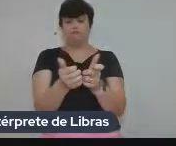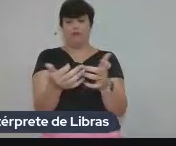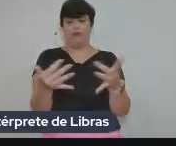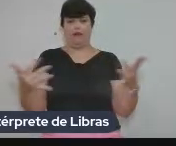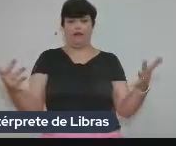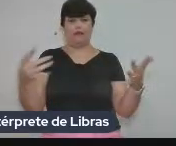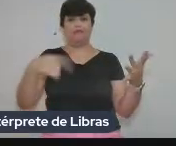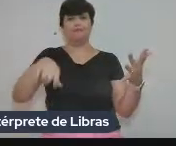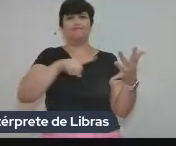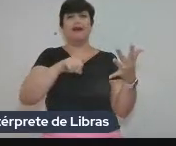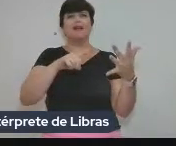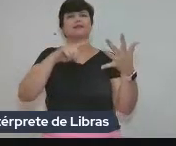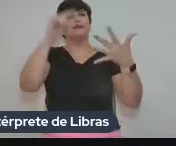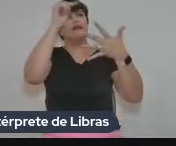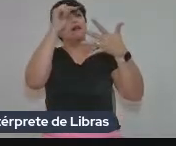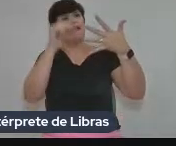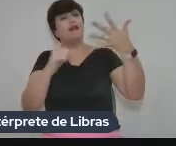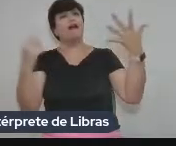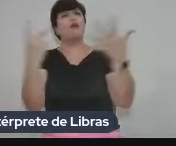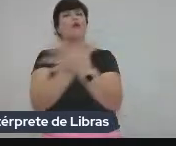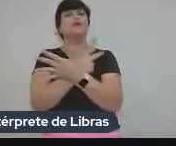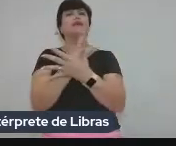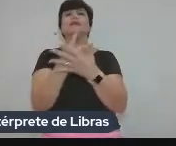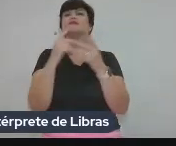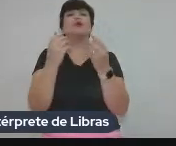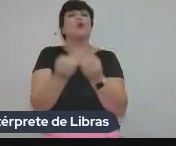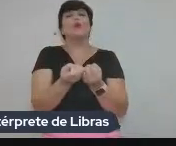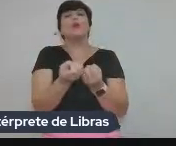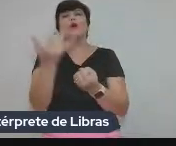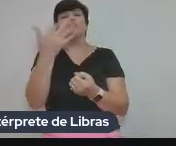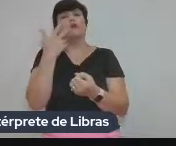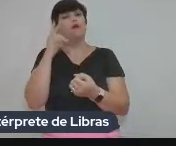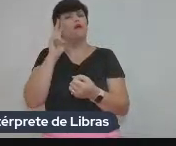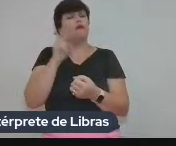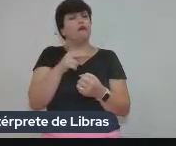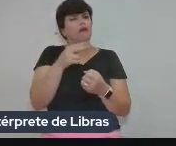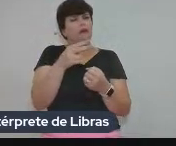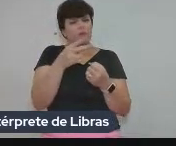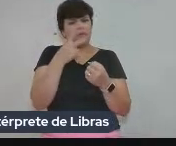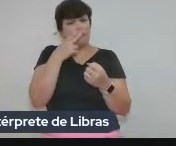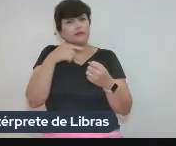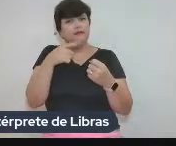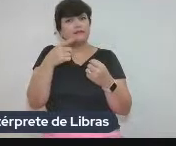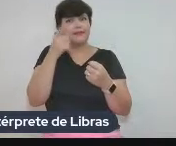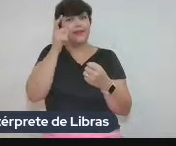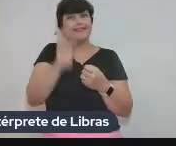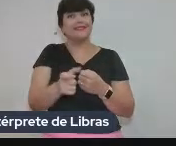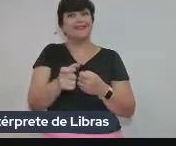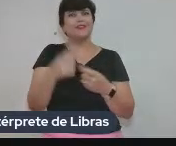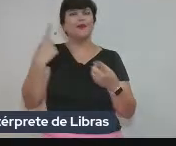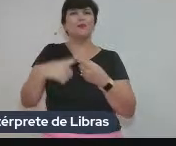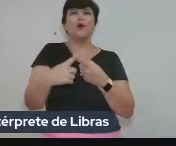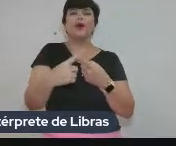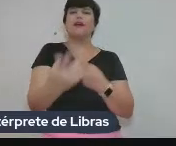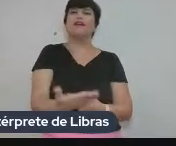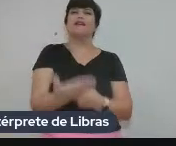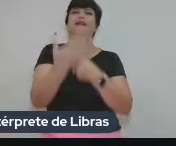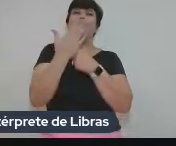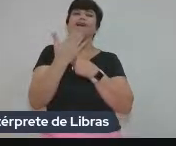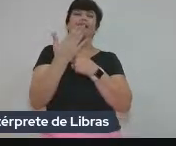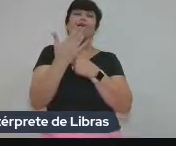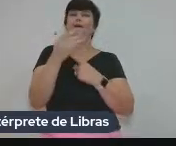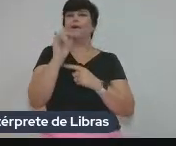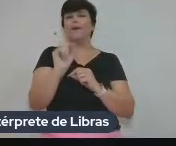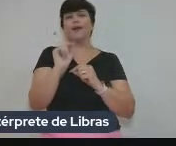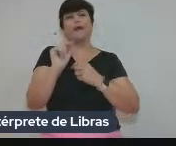ocorrências e elas me devolvem, e começa a ficar interessante essa análise, né? Porque aí, elas começam a me devolver, por